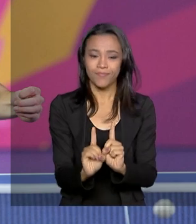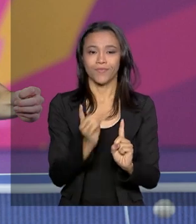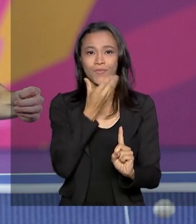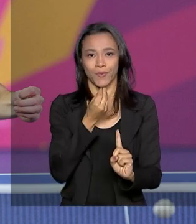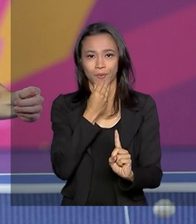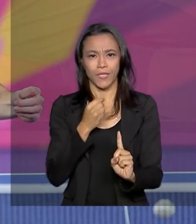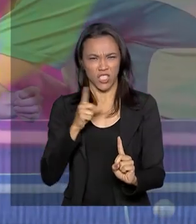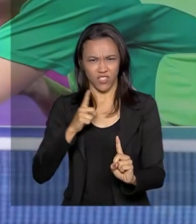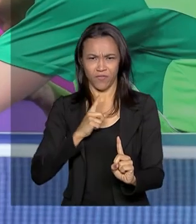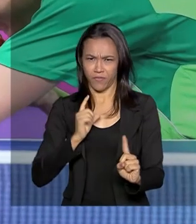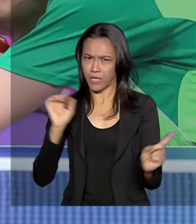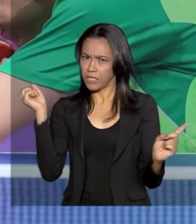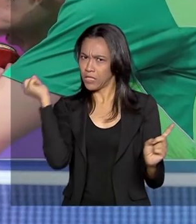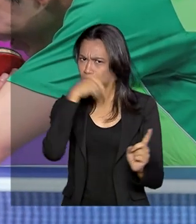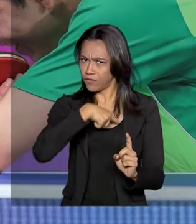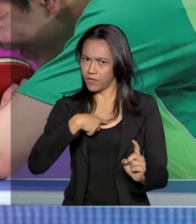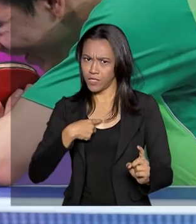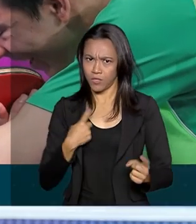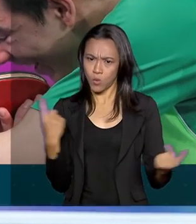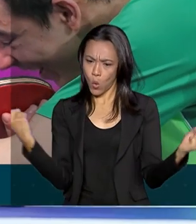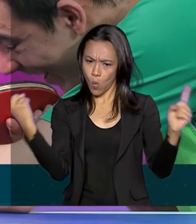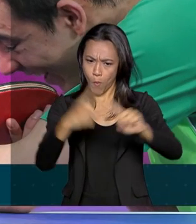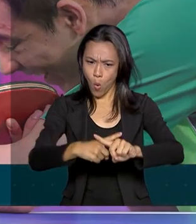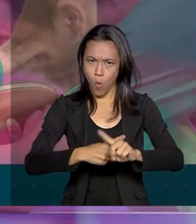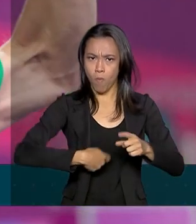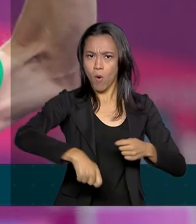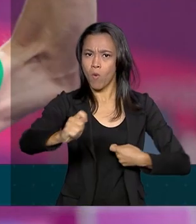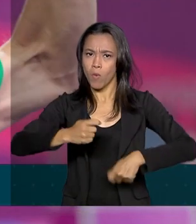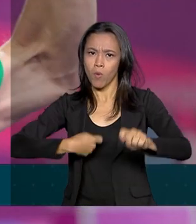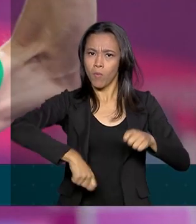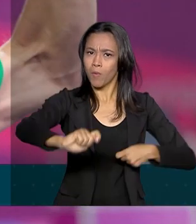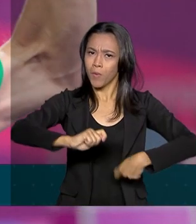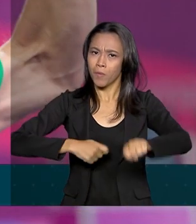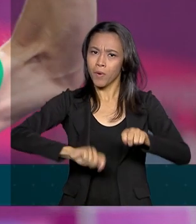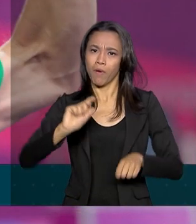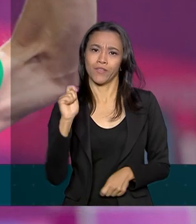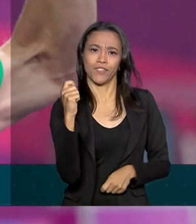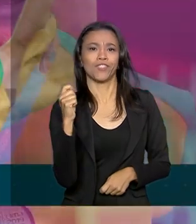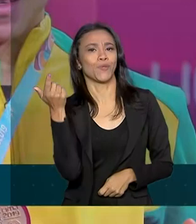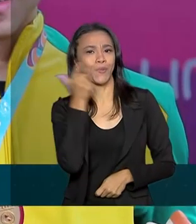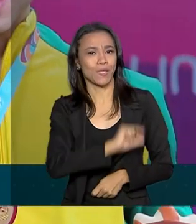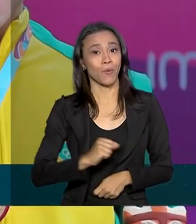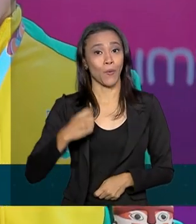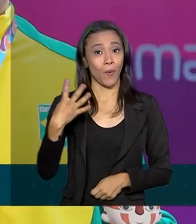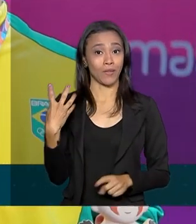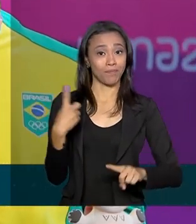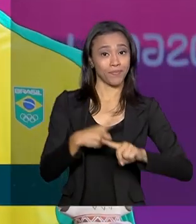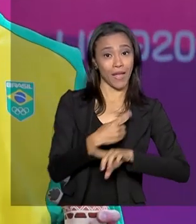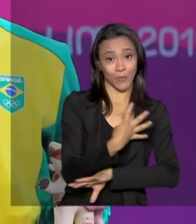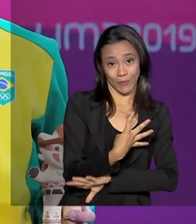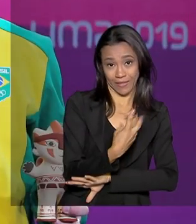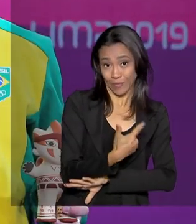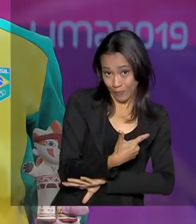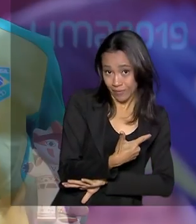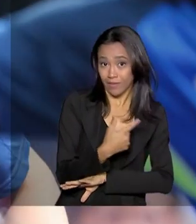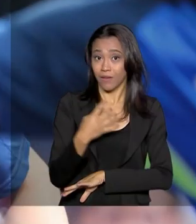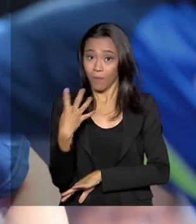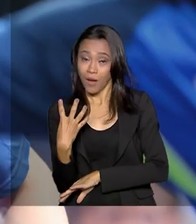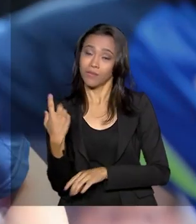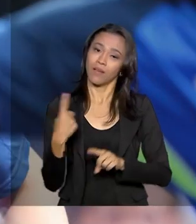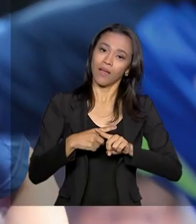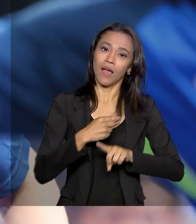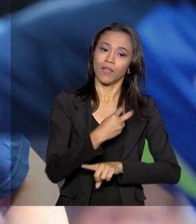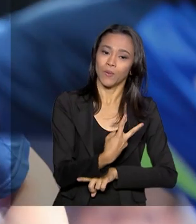tiveram um confronto difícil na final contra os argentinos e venceram por 4 a 2. Os atletas do tênis são